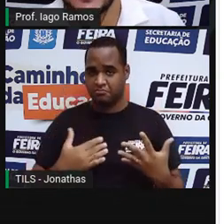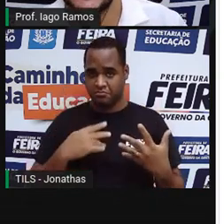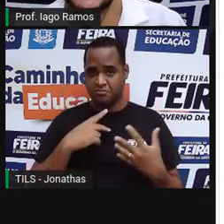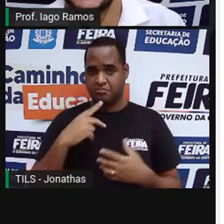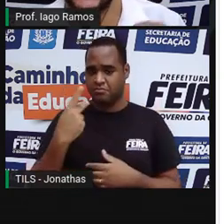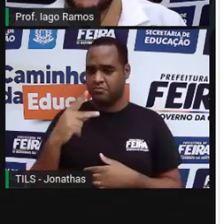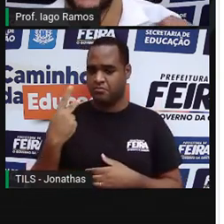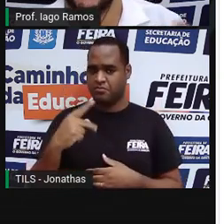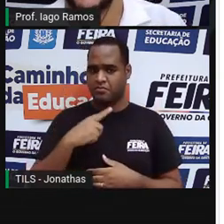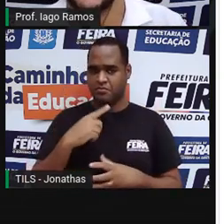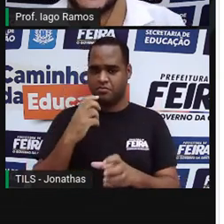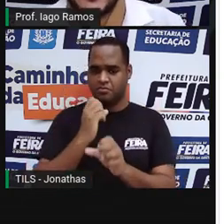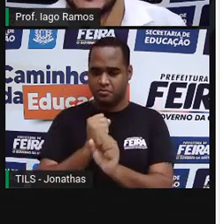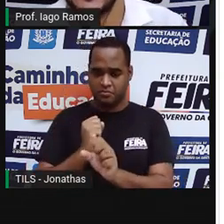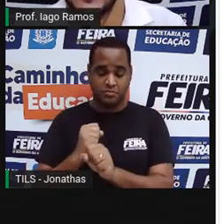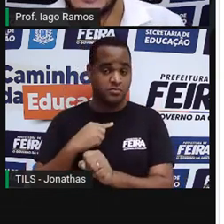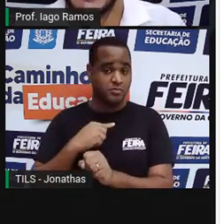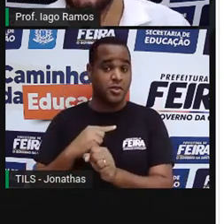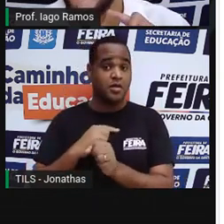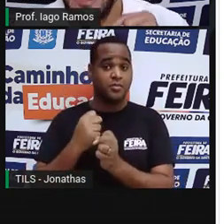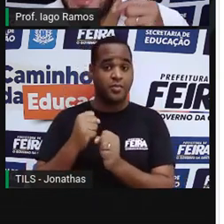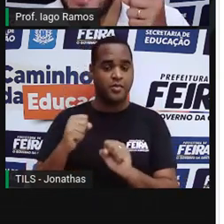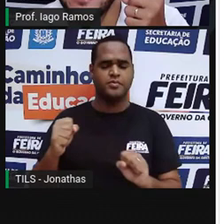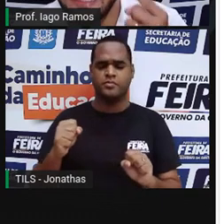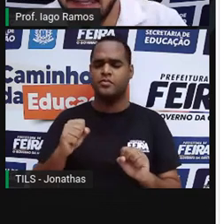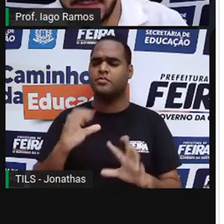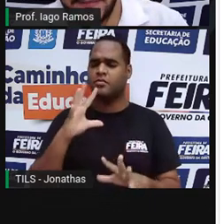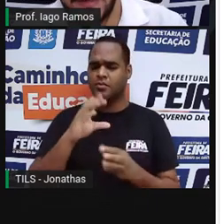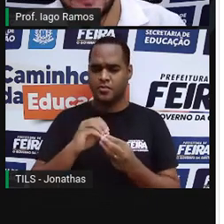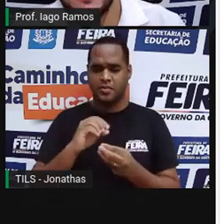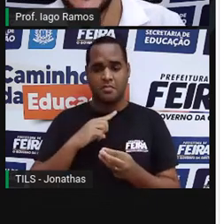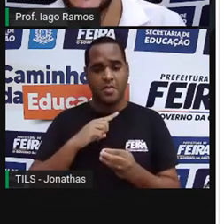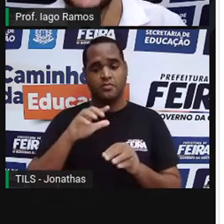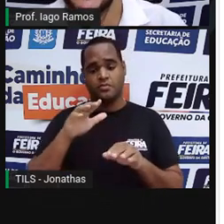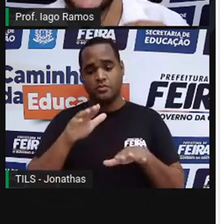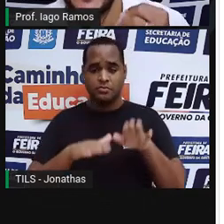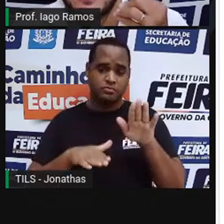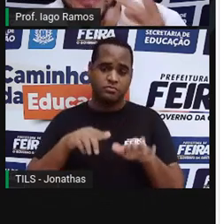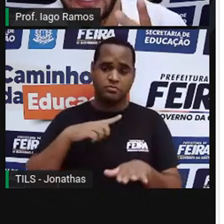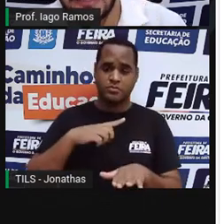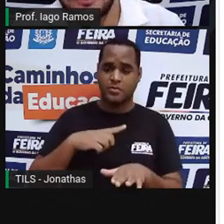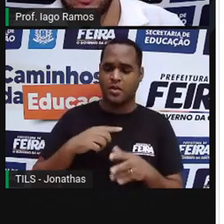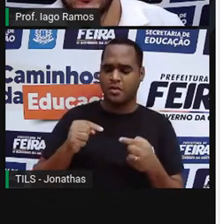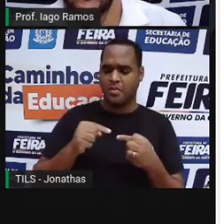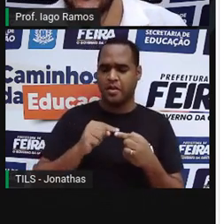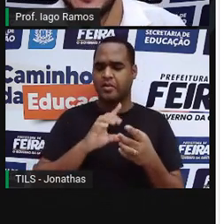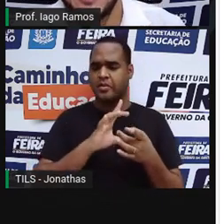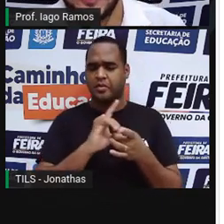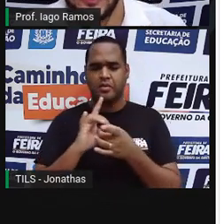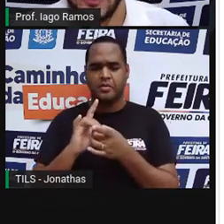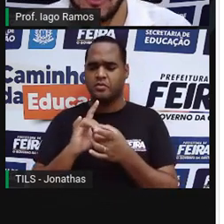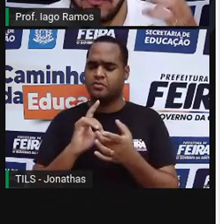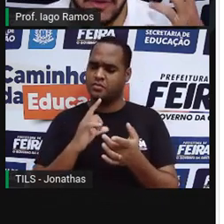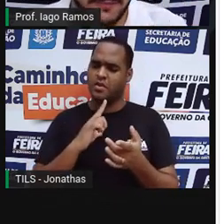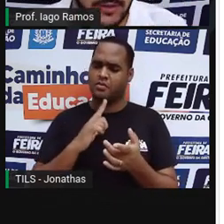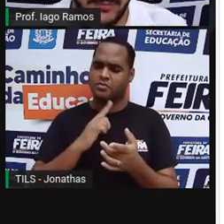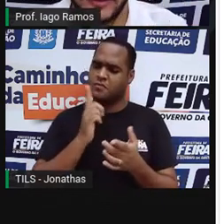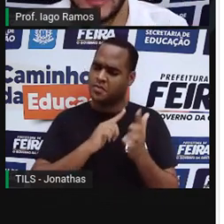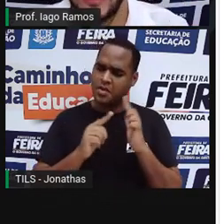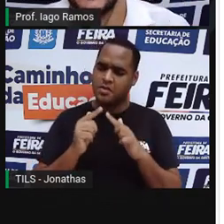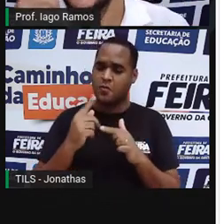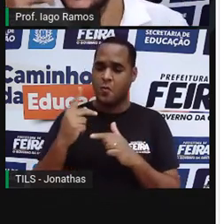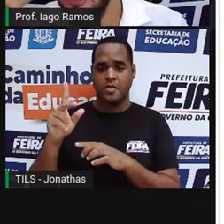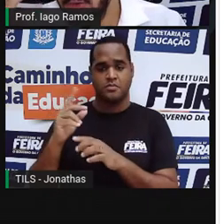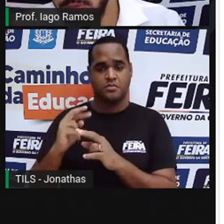grandezas não proporcionais. Mas, às vezes, elas até se relacionam. Como assim? Uma vai